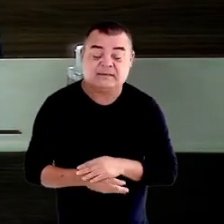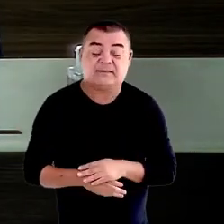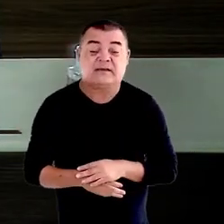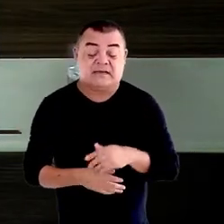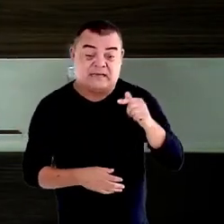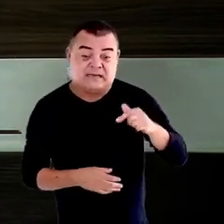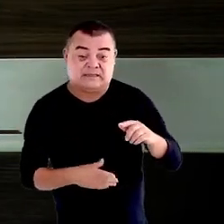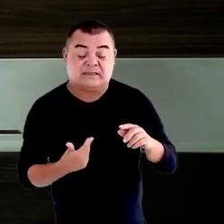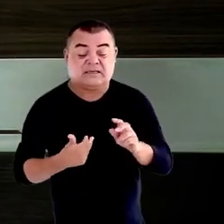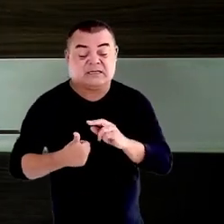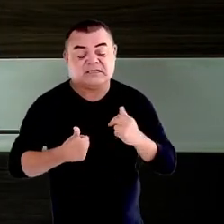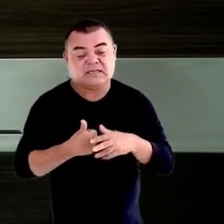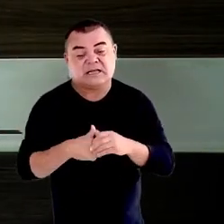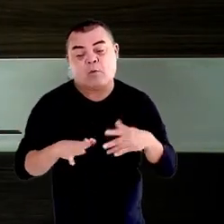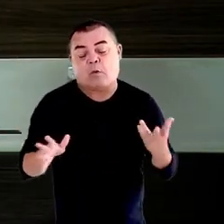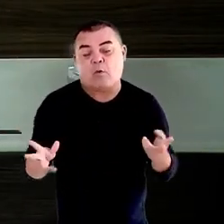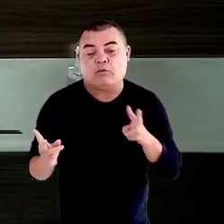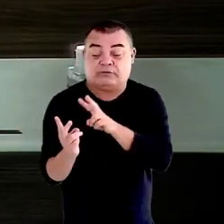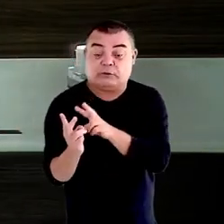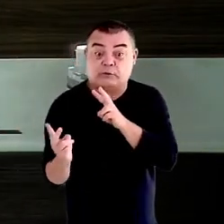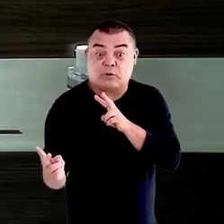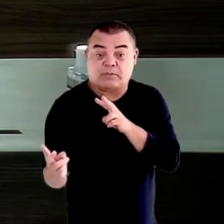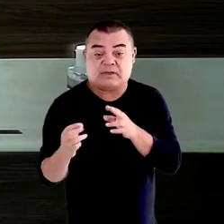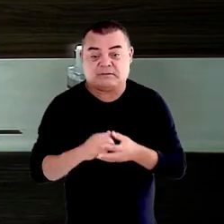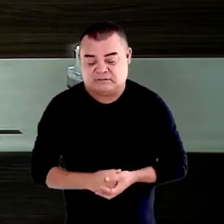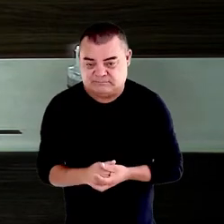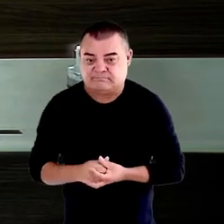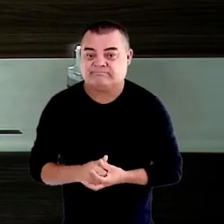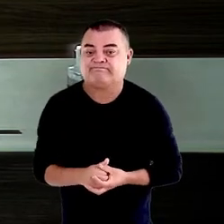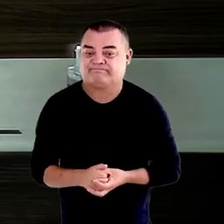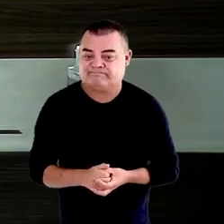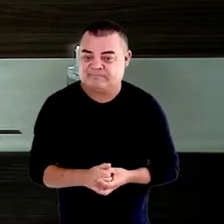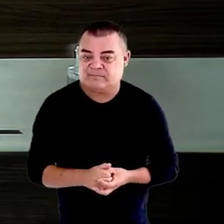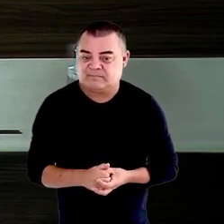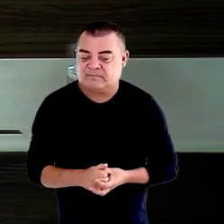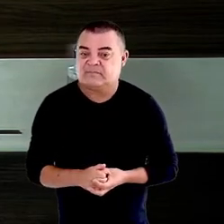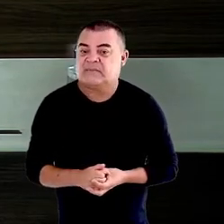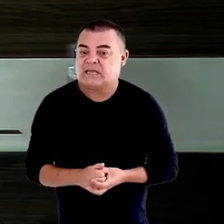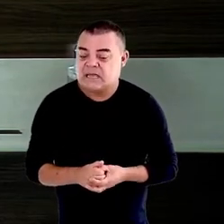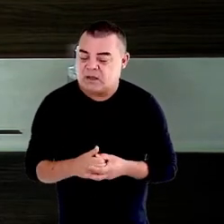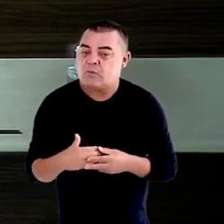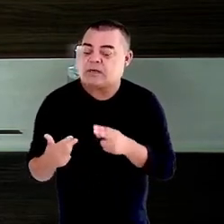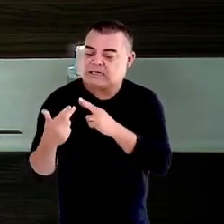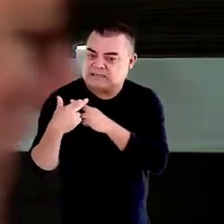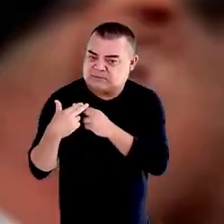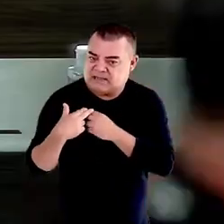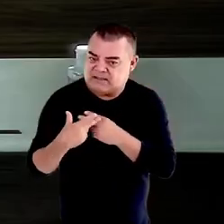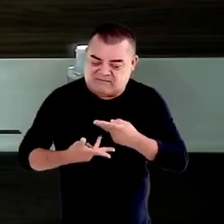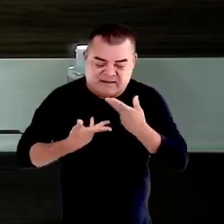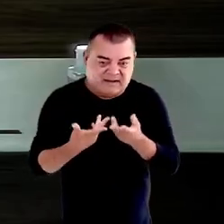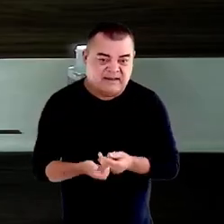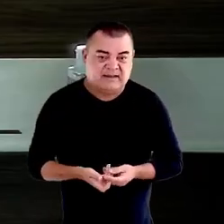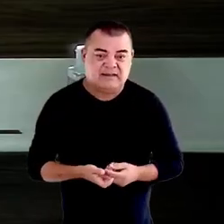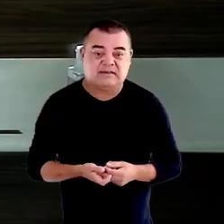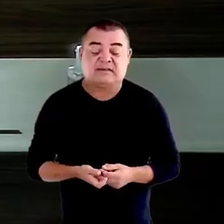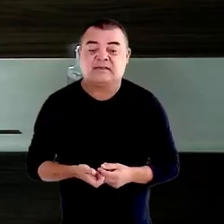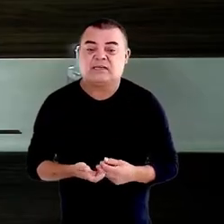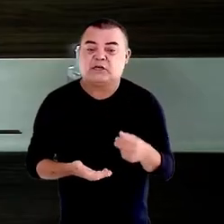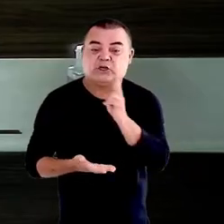sessão ou virtualmente. É uma grande responsabilidade falar em nome de tantos colegas